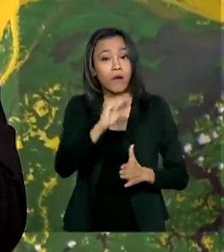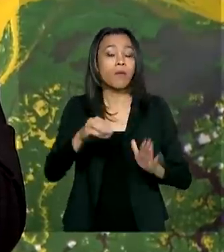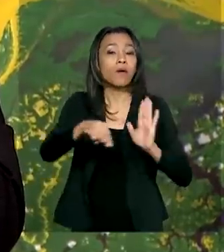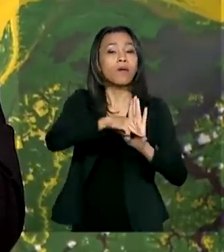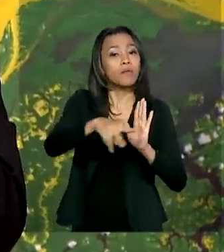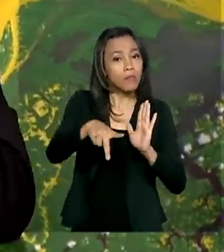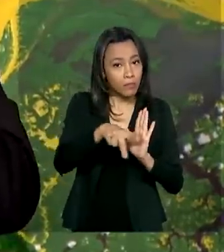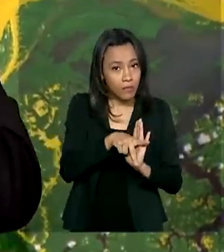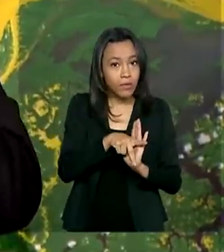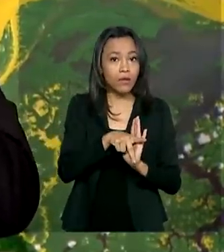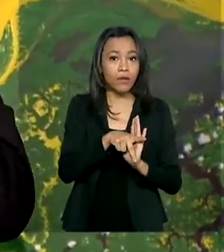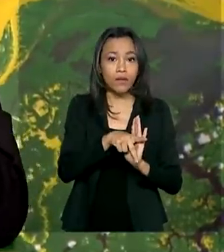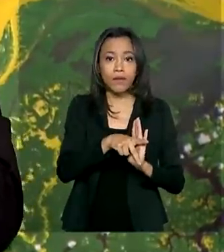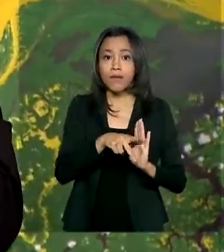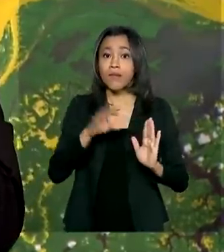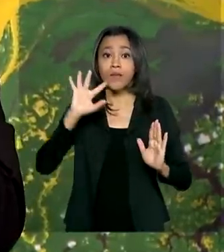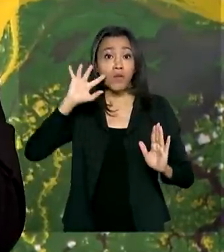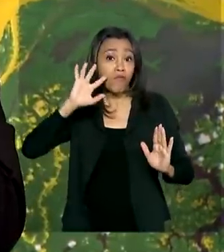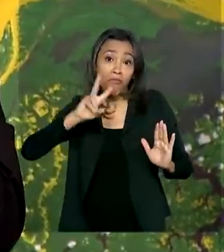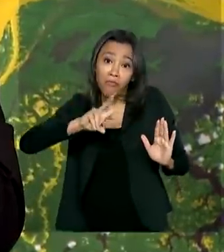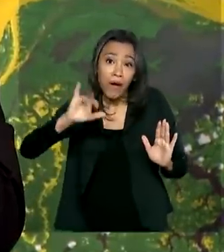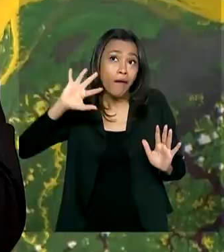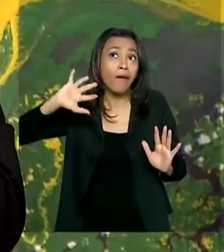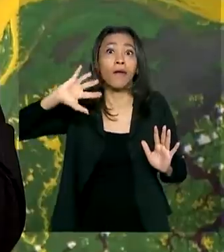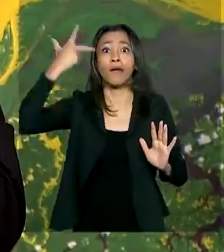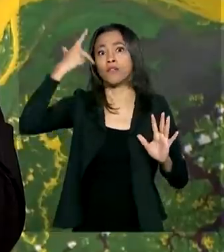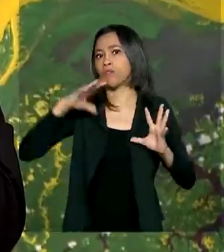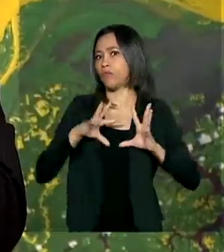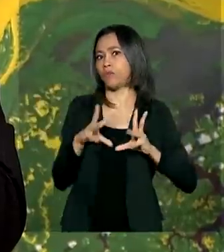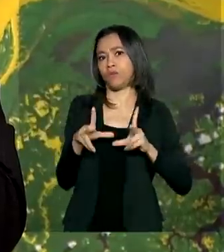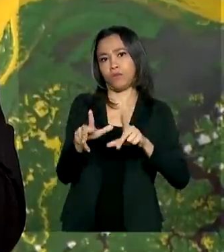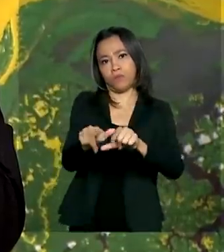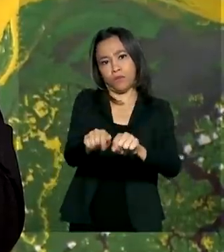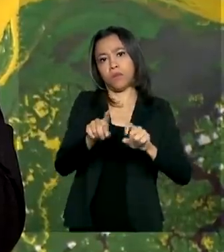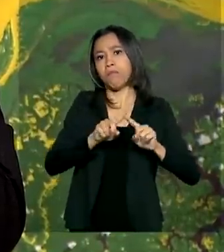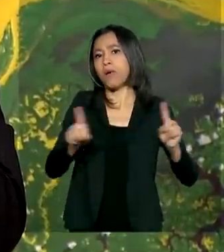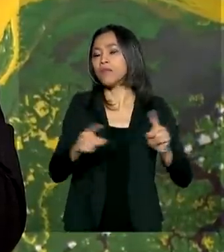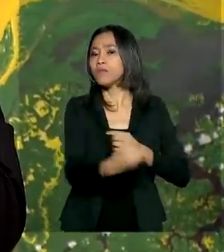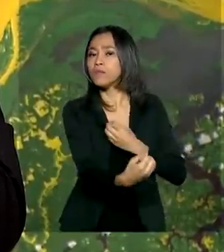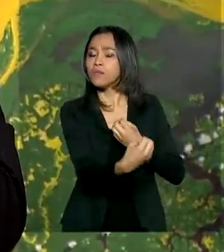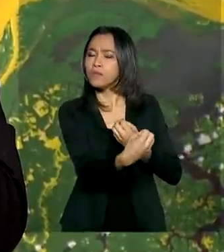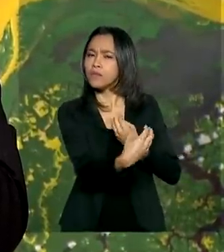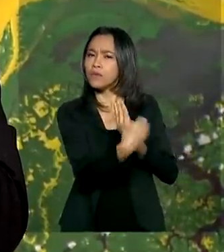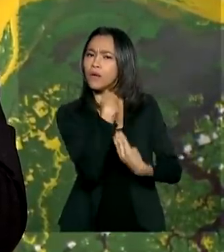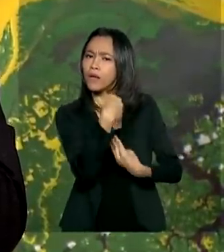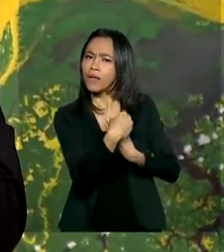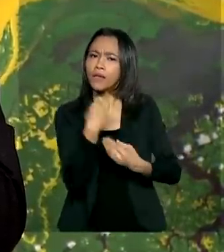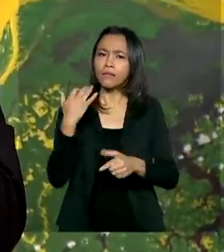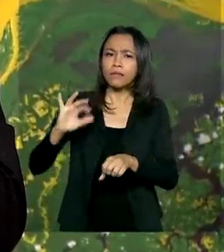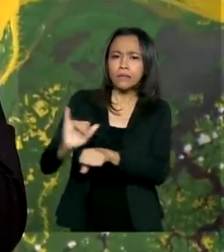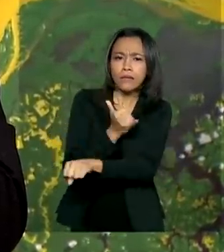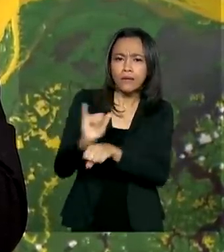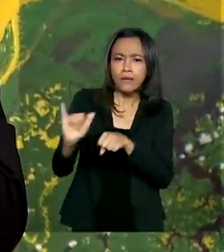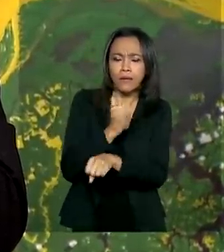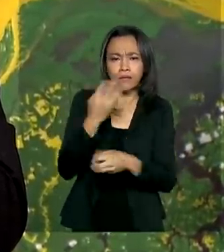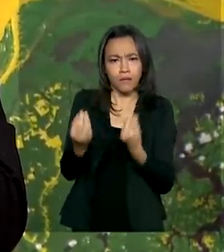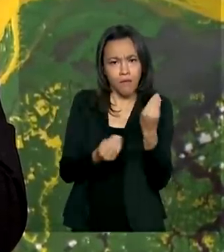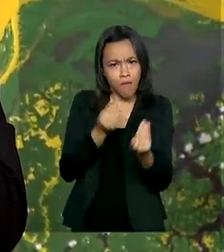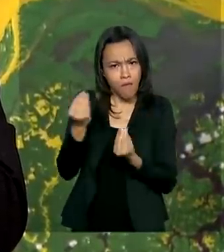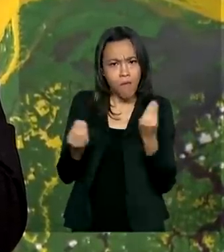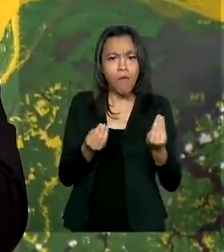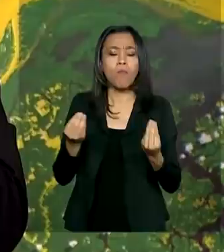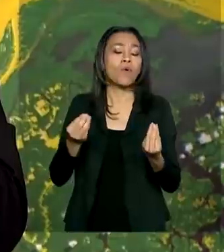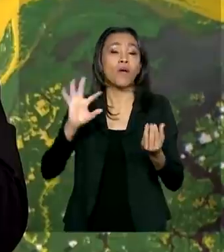não resolva definitivamente, mas que pelo menos dê os instrumentos para que se inicie um processo de